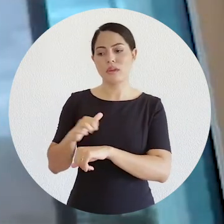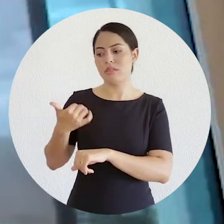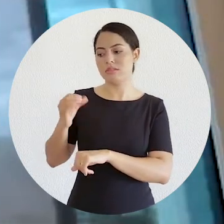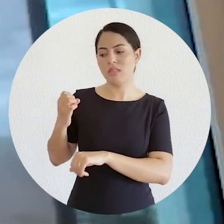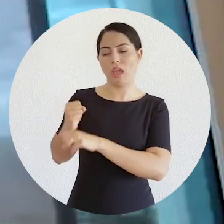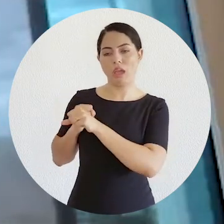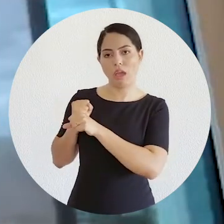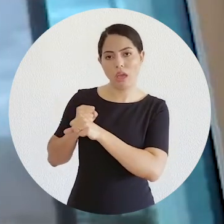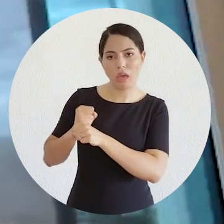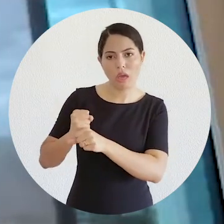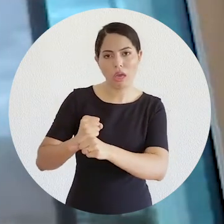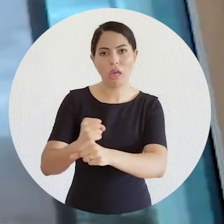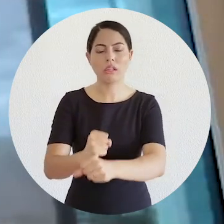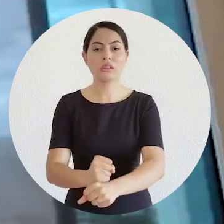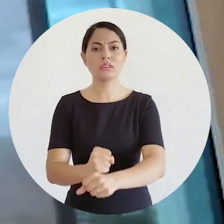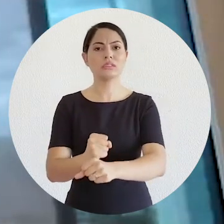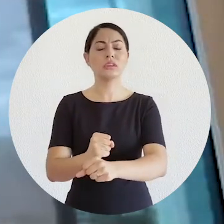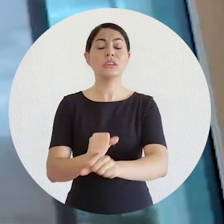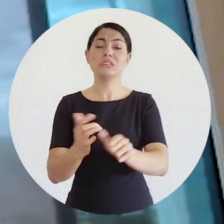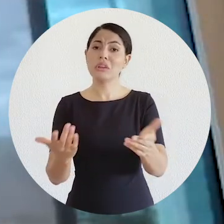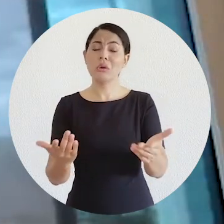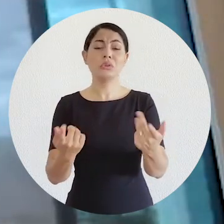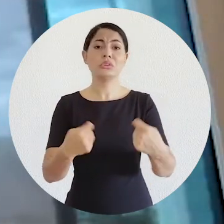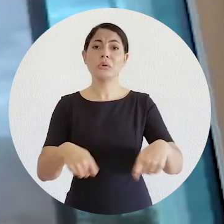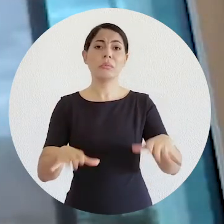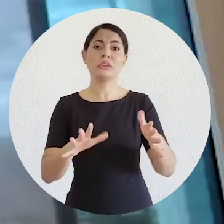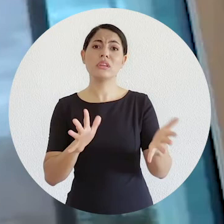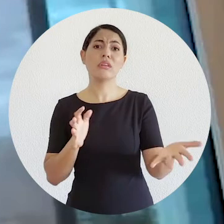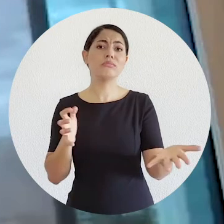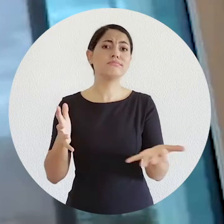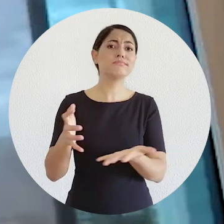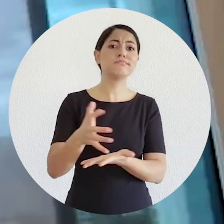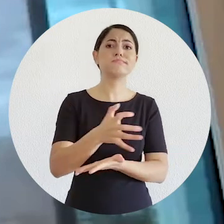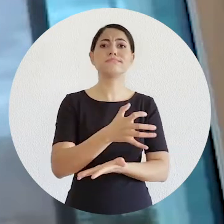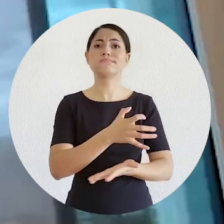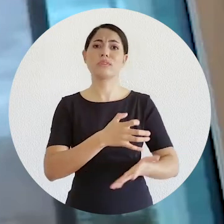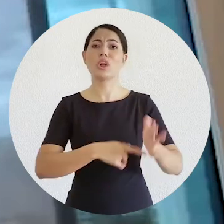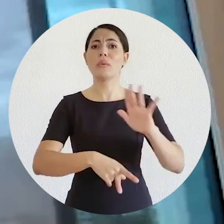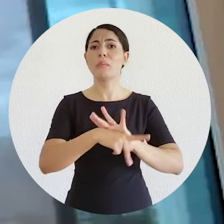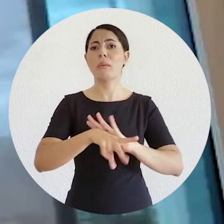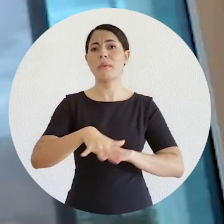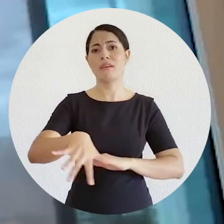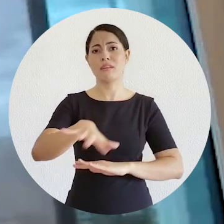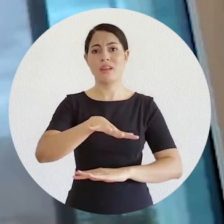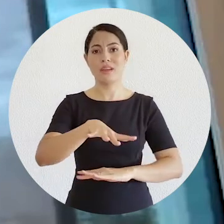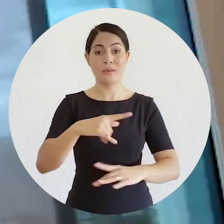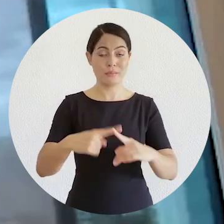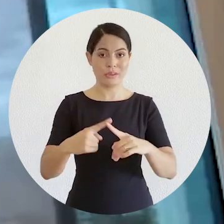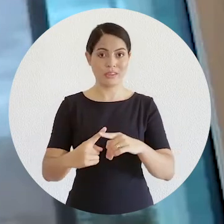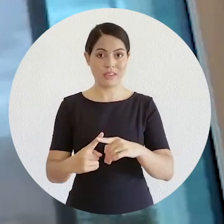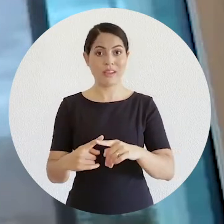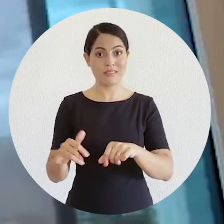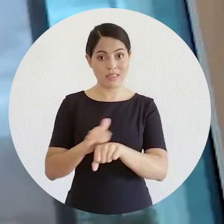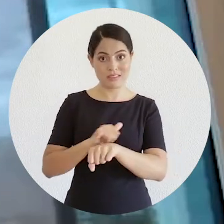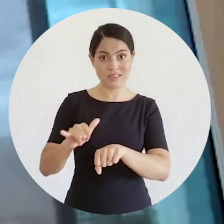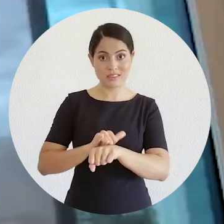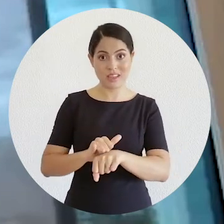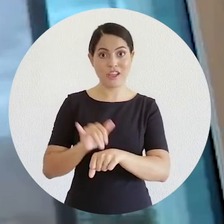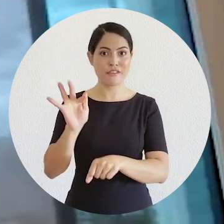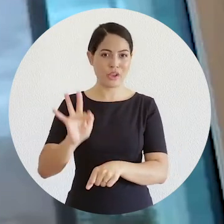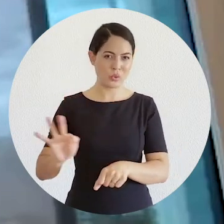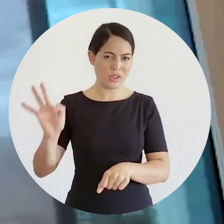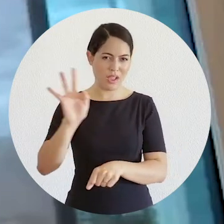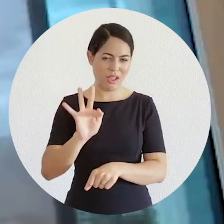profissão concedem, na prática, o que uma matéria nos